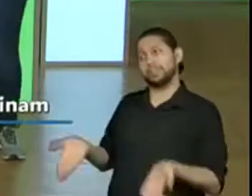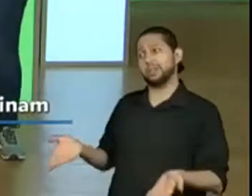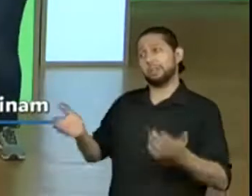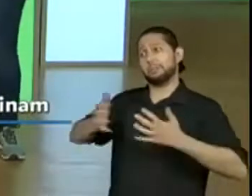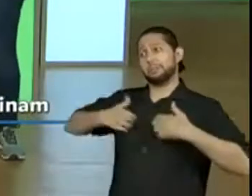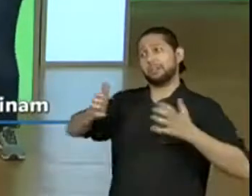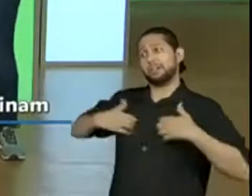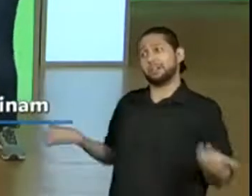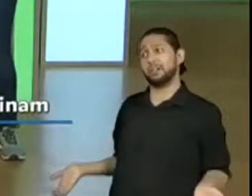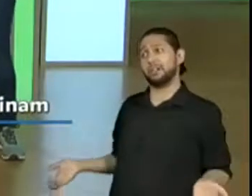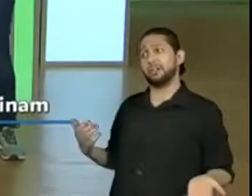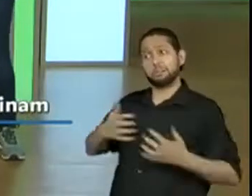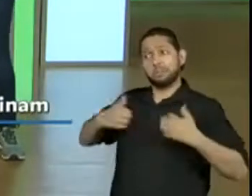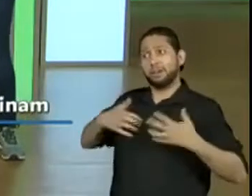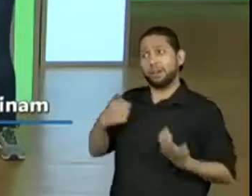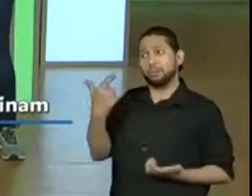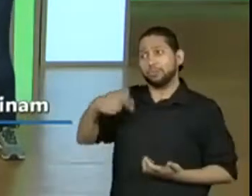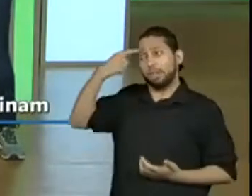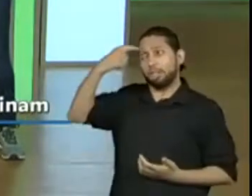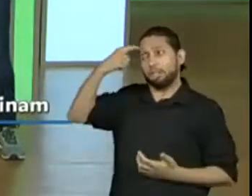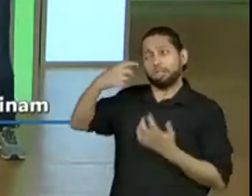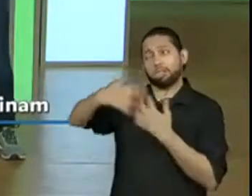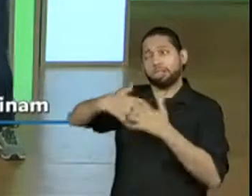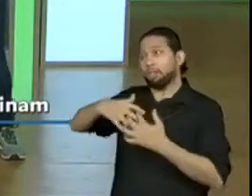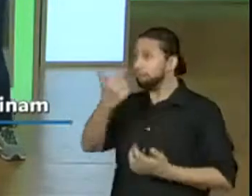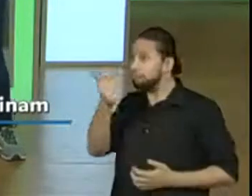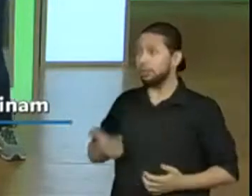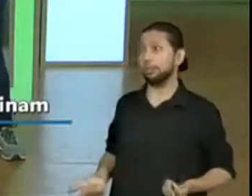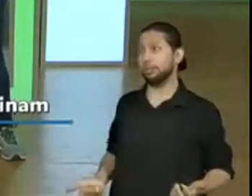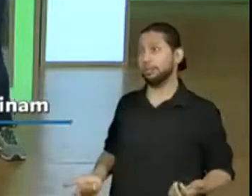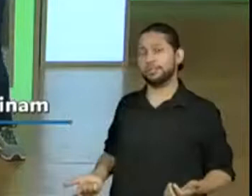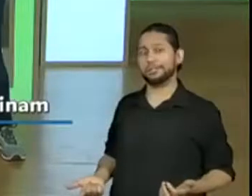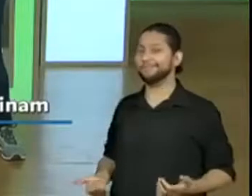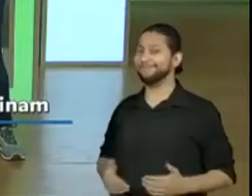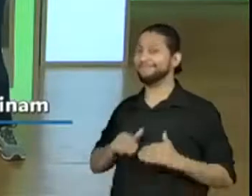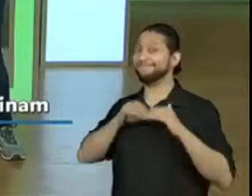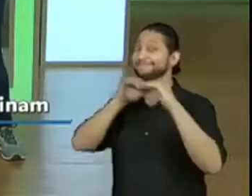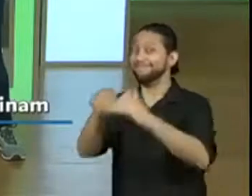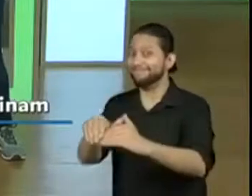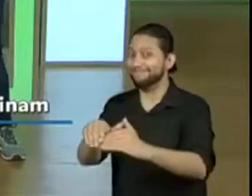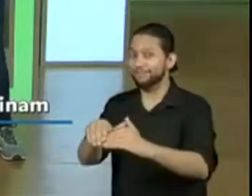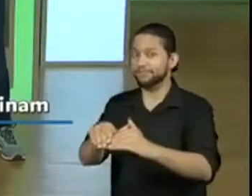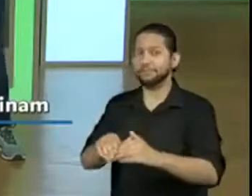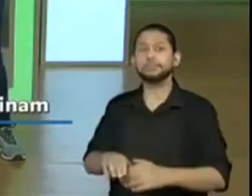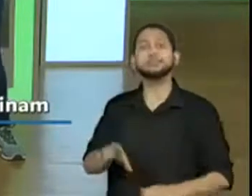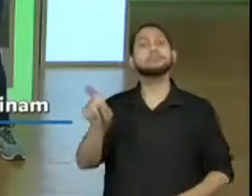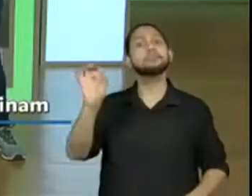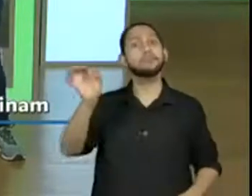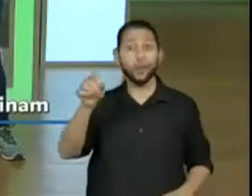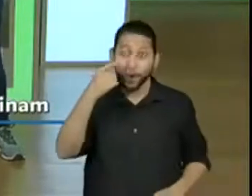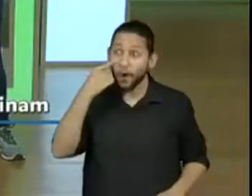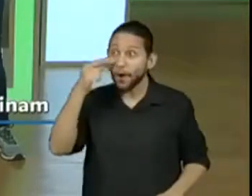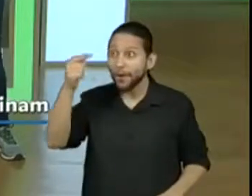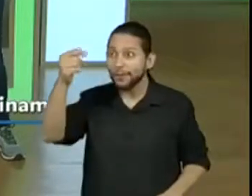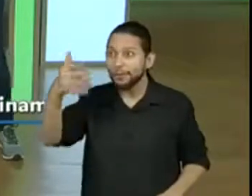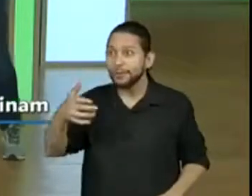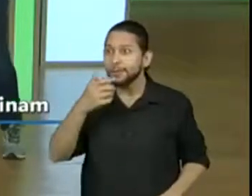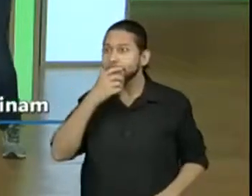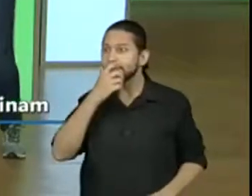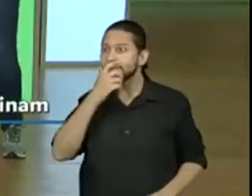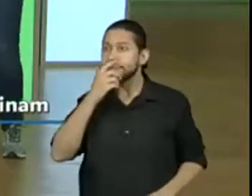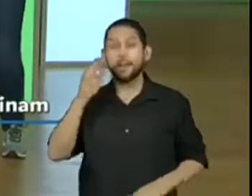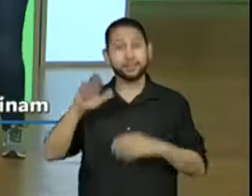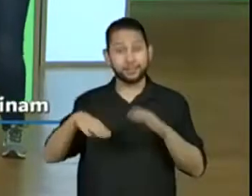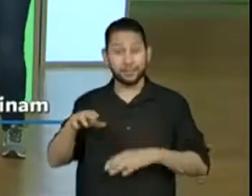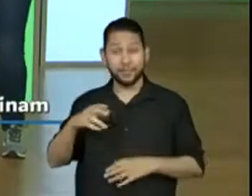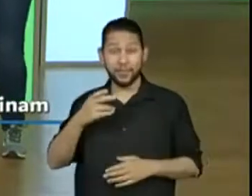Isso mesmo. A professora Bruna falou, sim, às vezes a pessoa não quer saber a verdade, né? Isso mesmo.